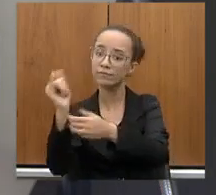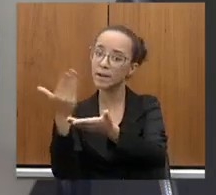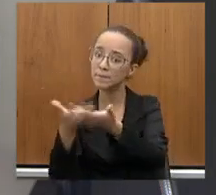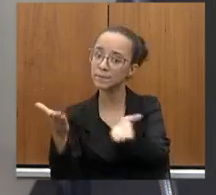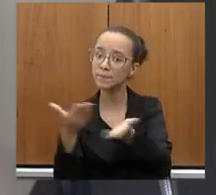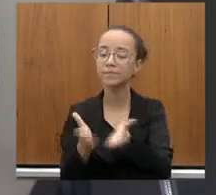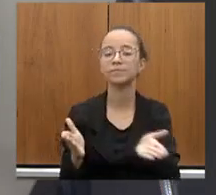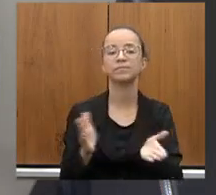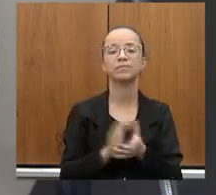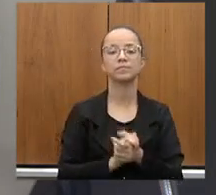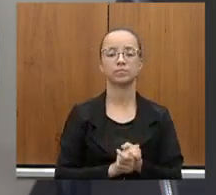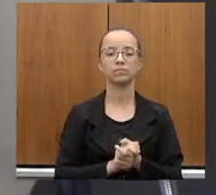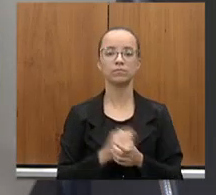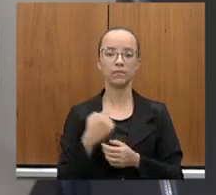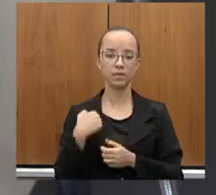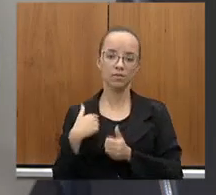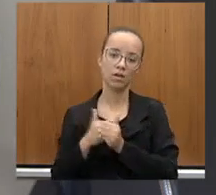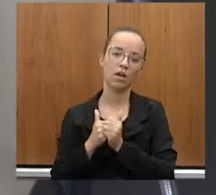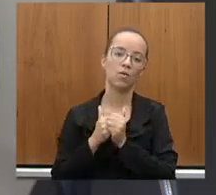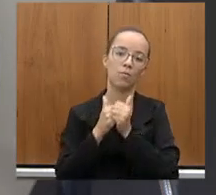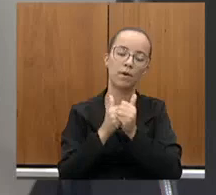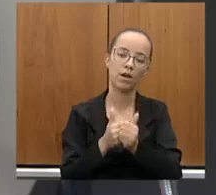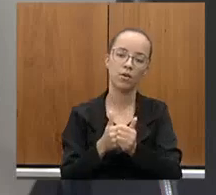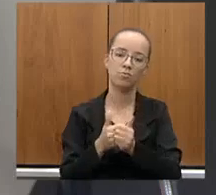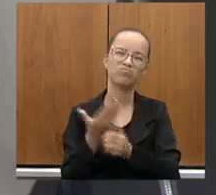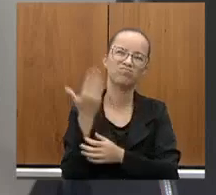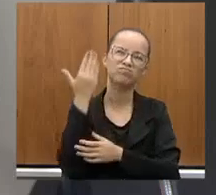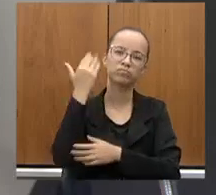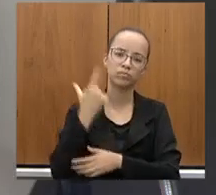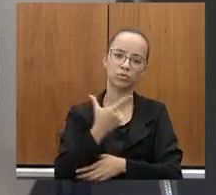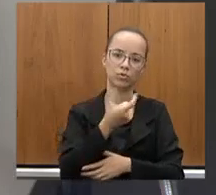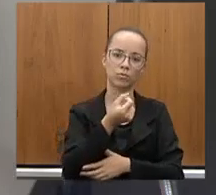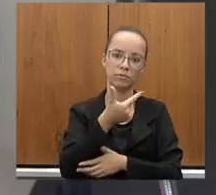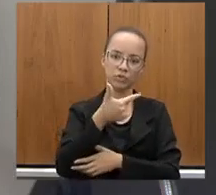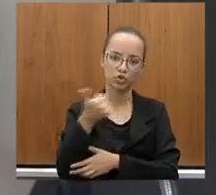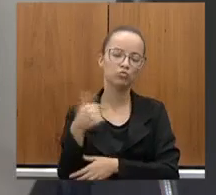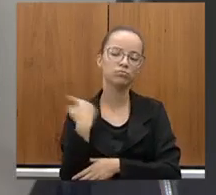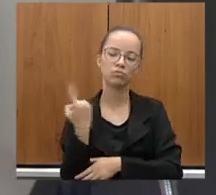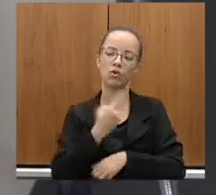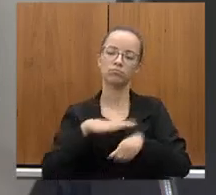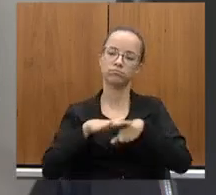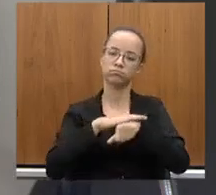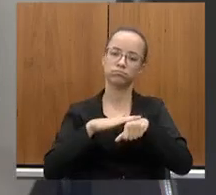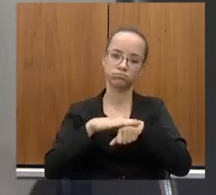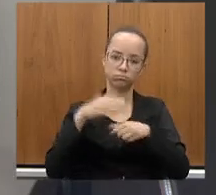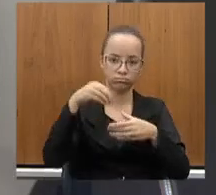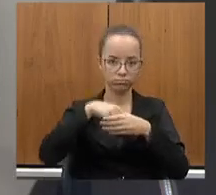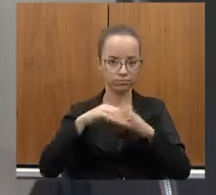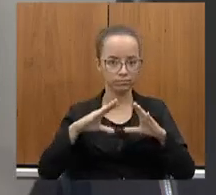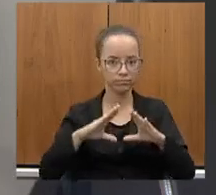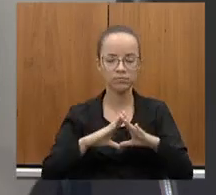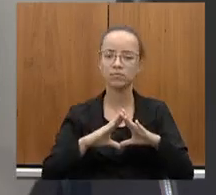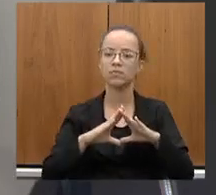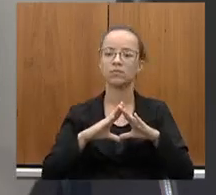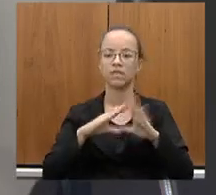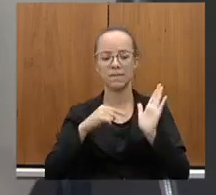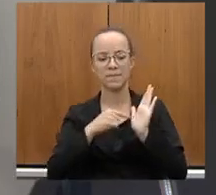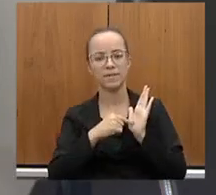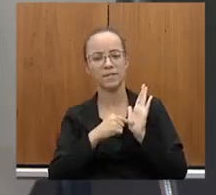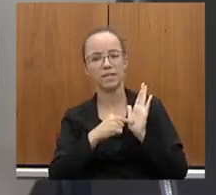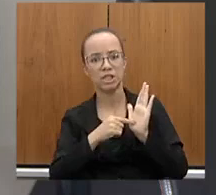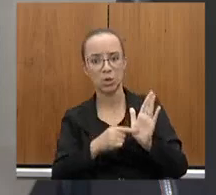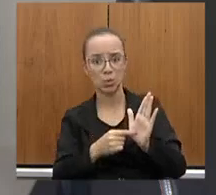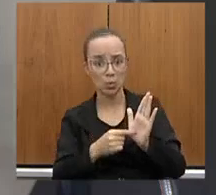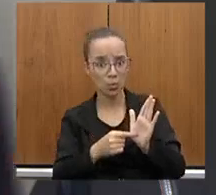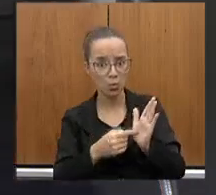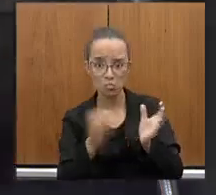desde 2021, que esse assunto começou a ser tratado aqui na Assembleia. Não há apresentação, até